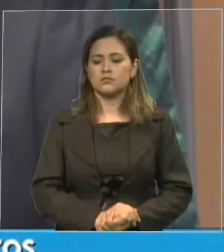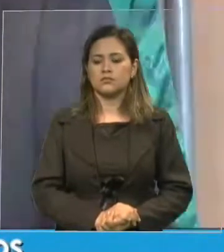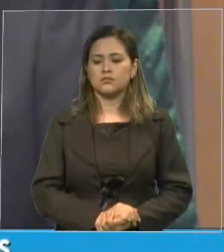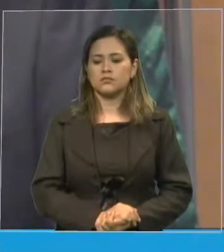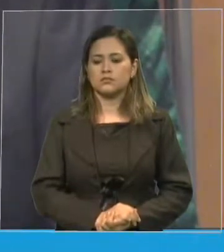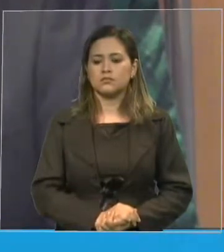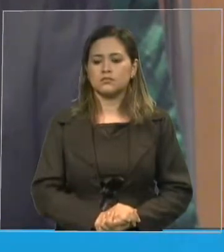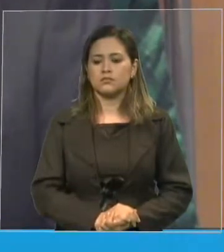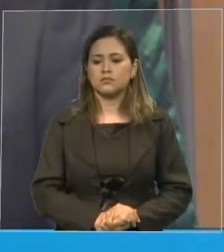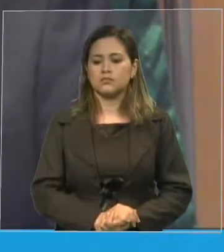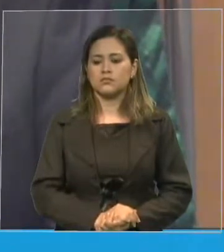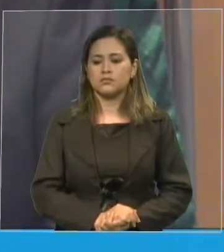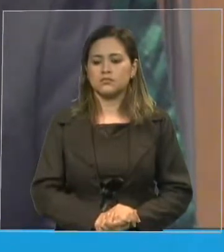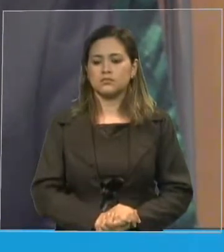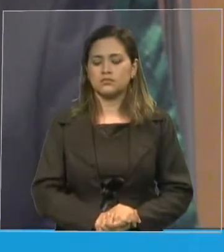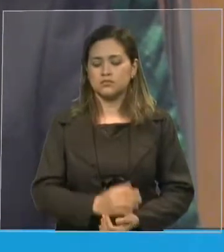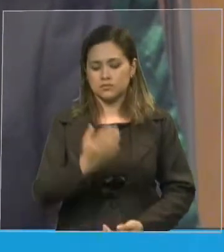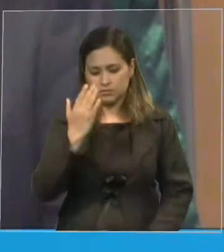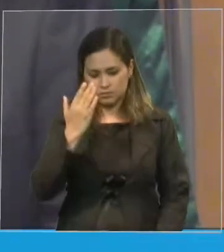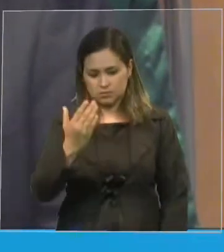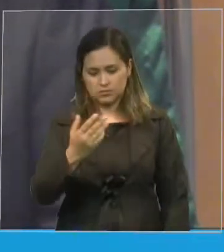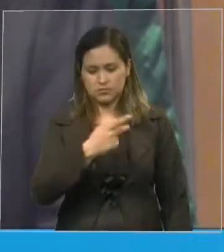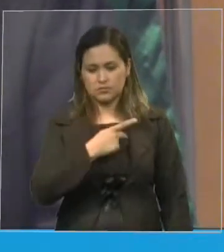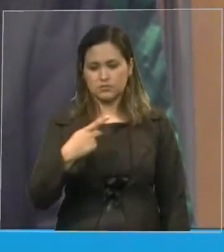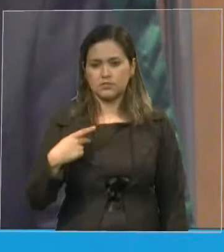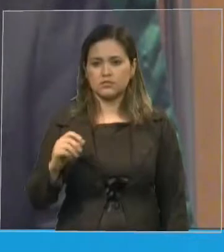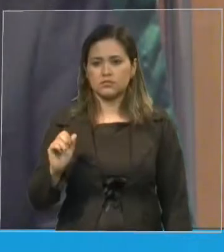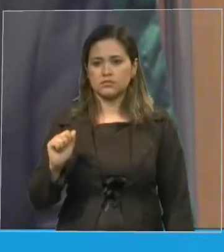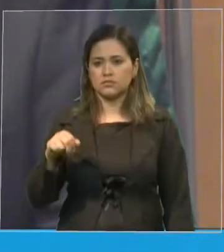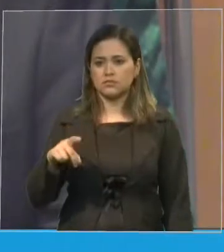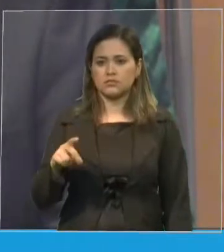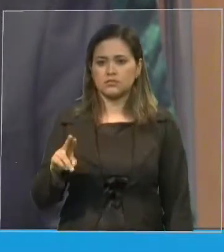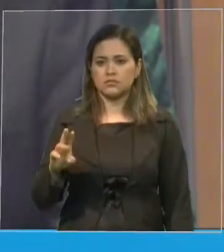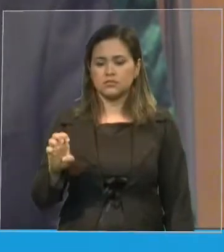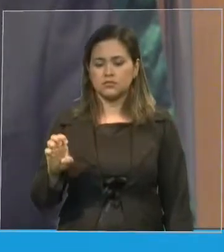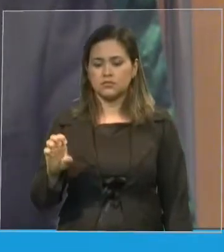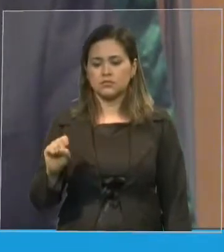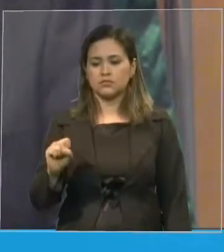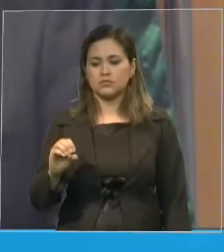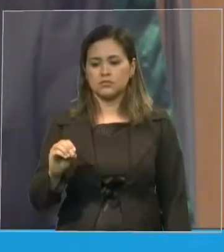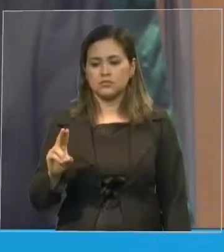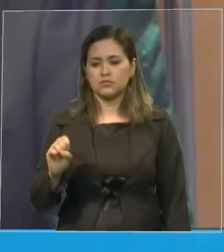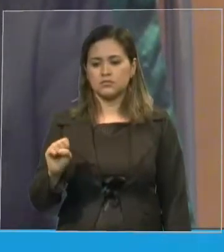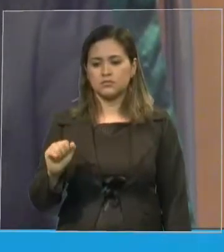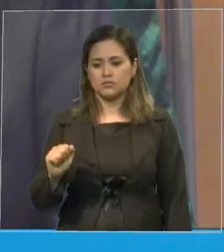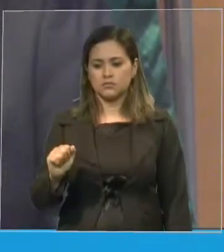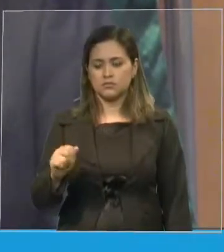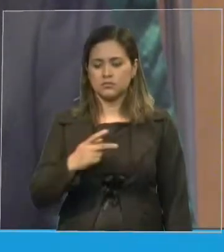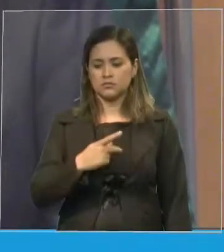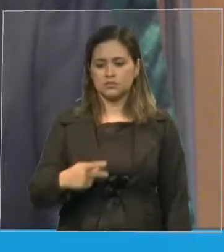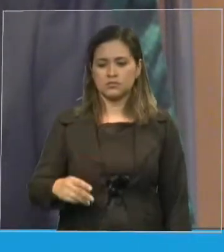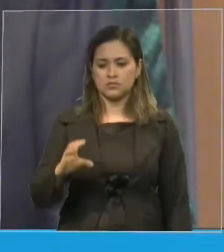Agradecer ao querido pastor André Souza, que preside a Coma Dema.